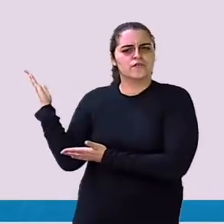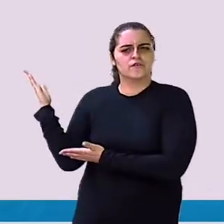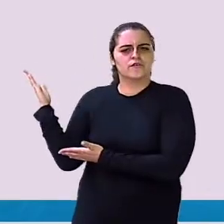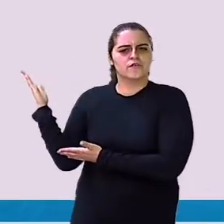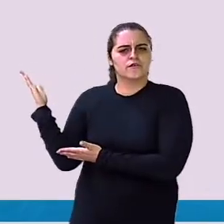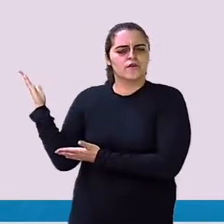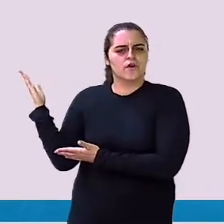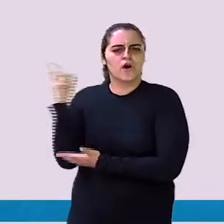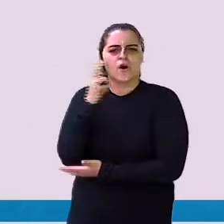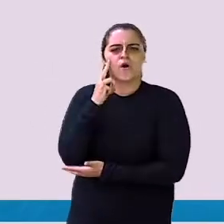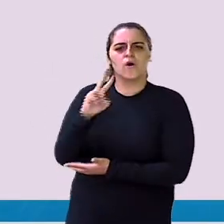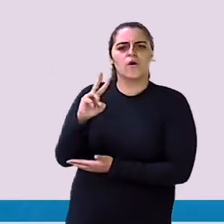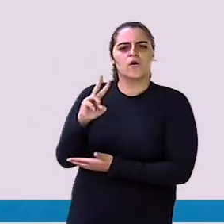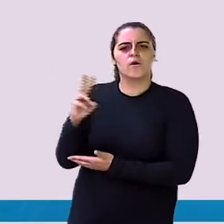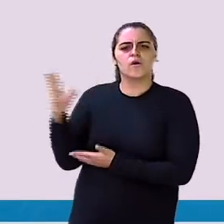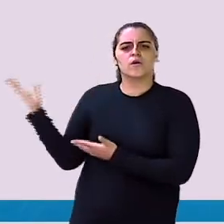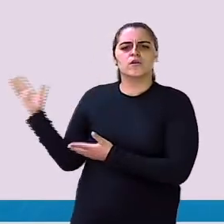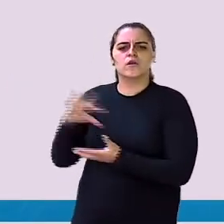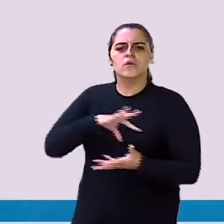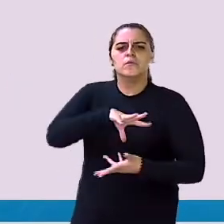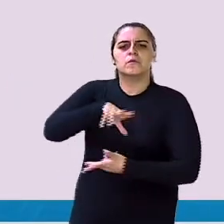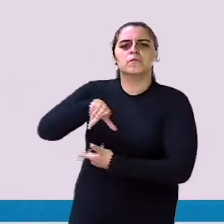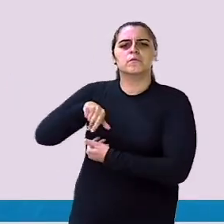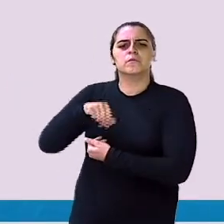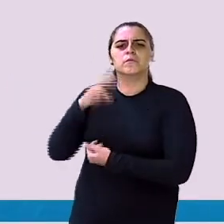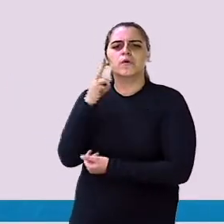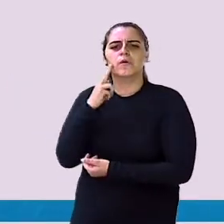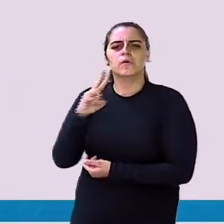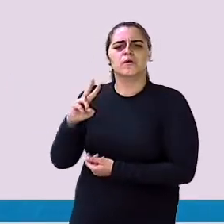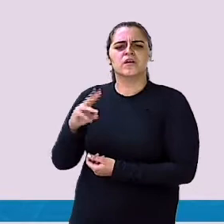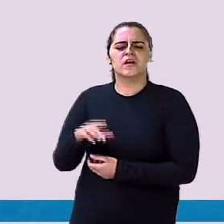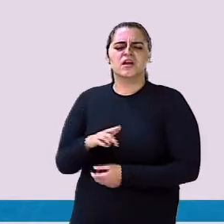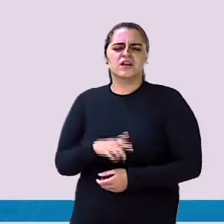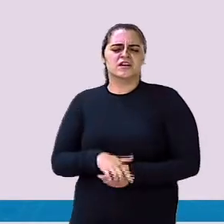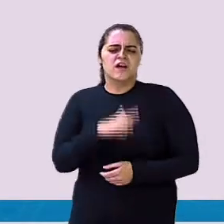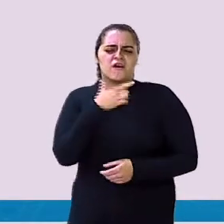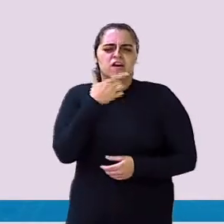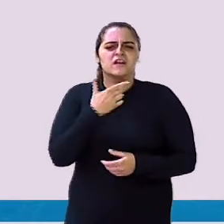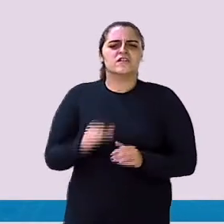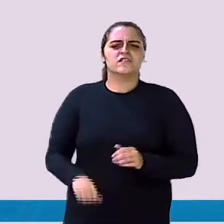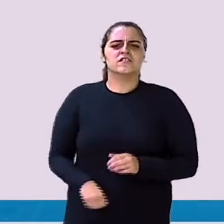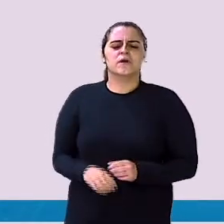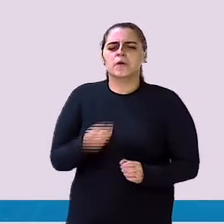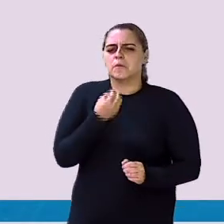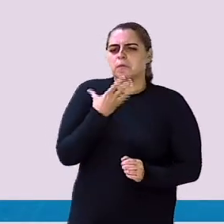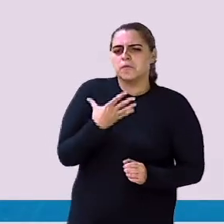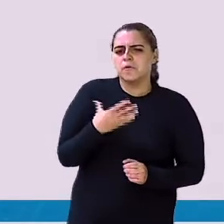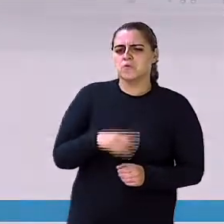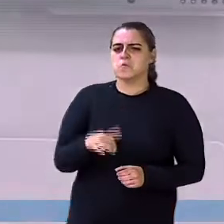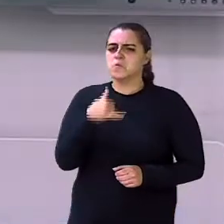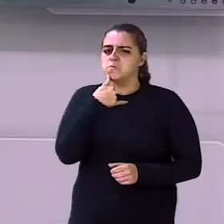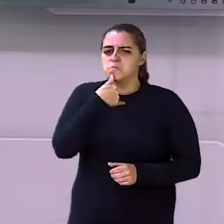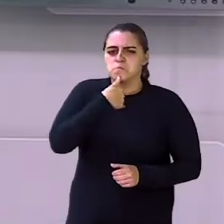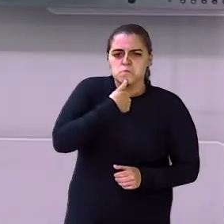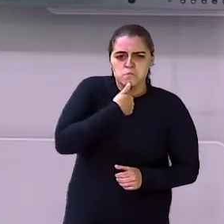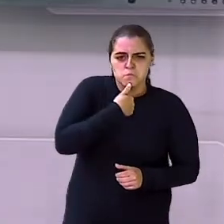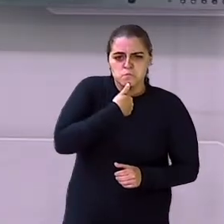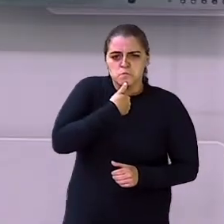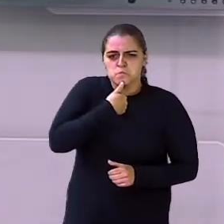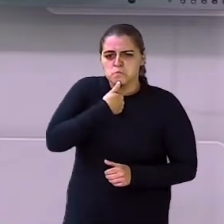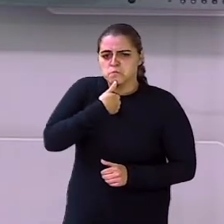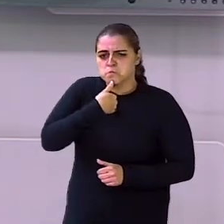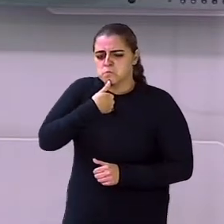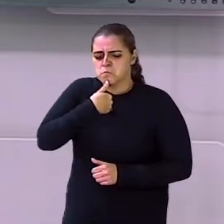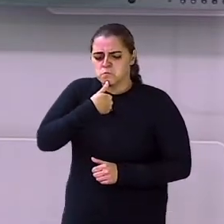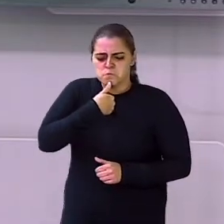aula. Olha como está o nosso planeta. Ele está feliz nessa imagem? Não, né? Ele está muito